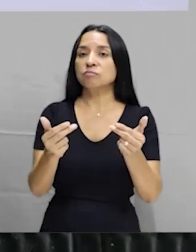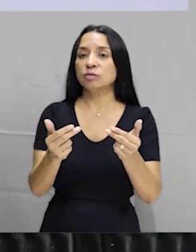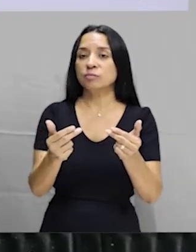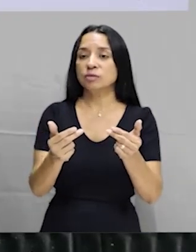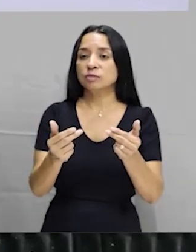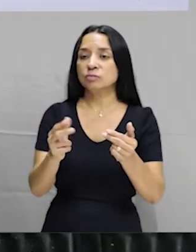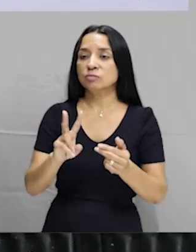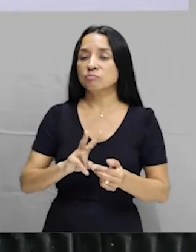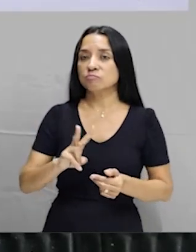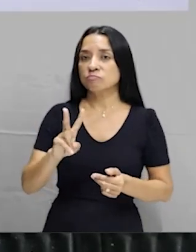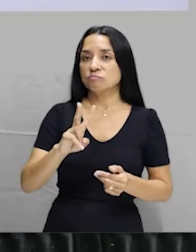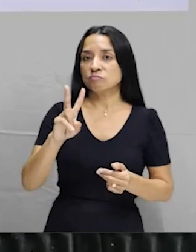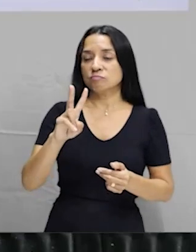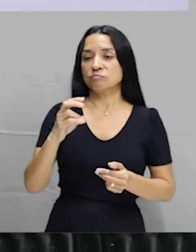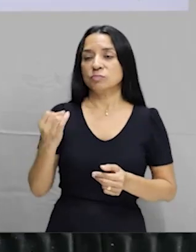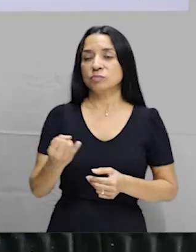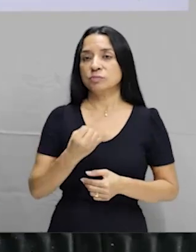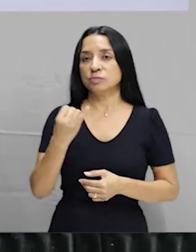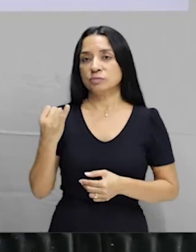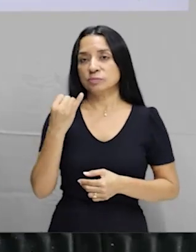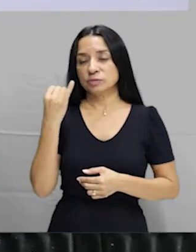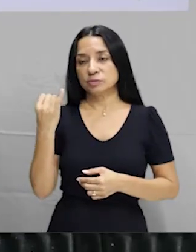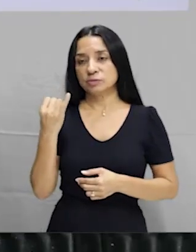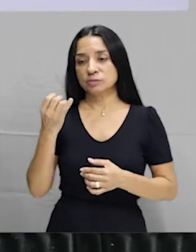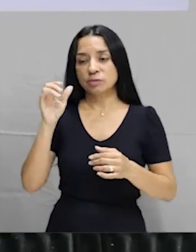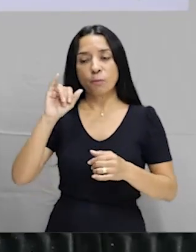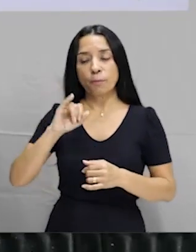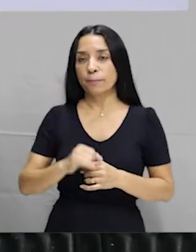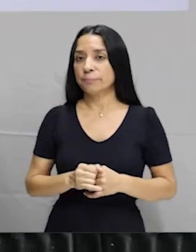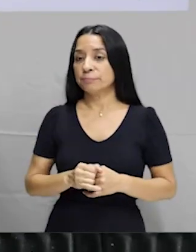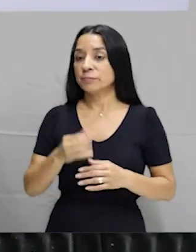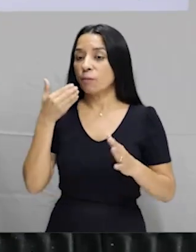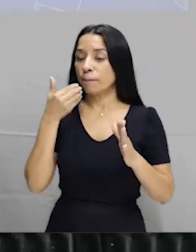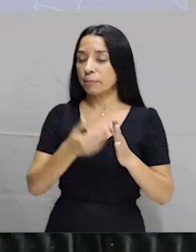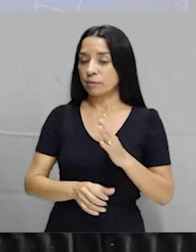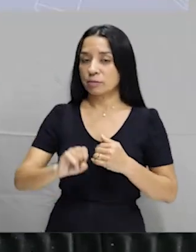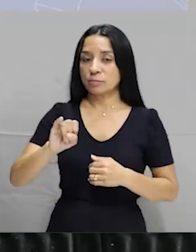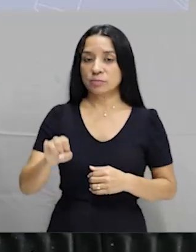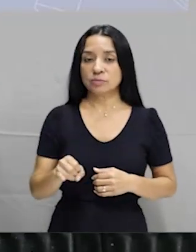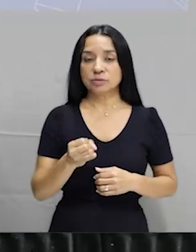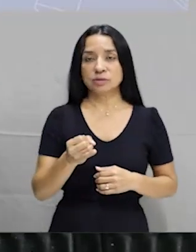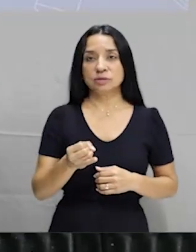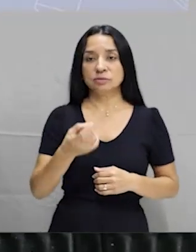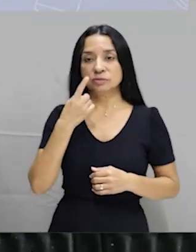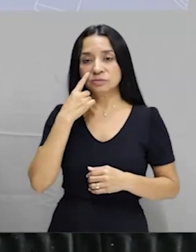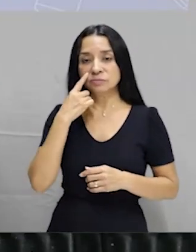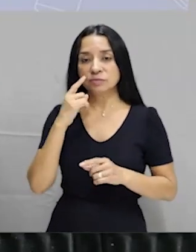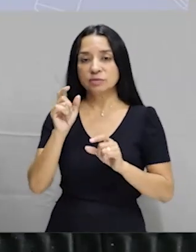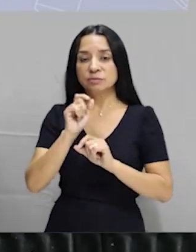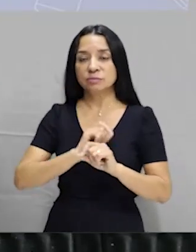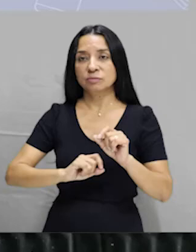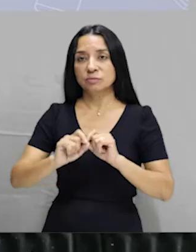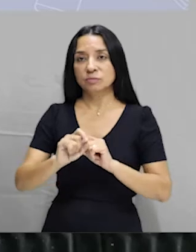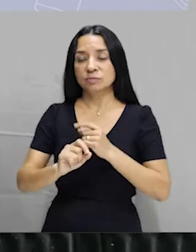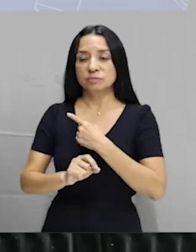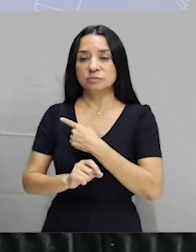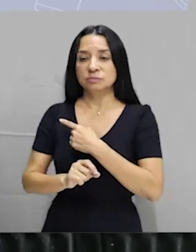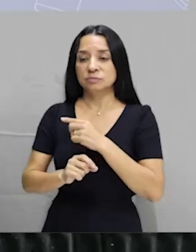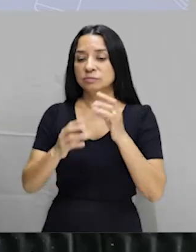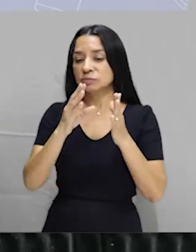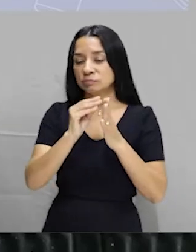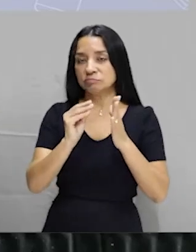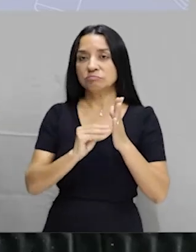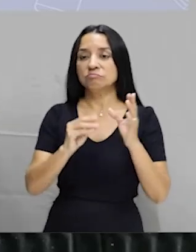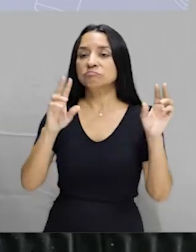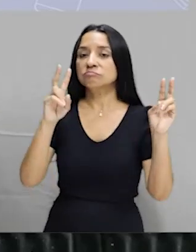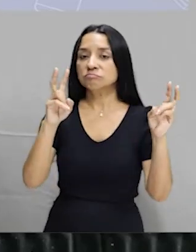valioso. Então, não perca essa oportunidade. Vamos ver qual é a temática de hoje, vamos dar continuidade a uma aula que nós já